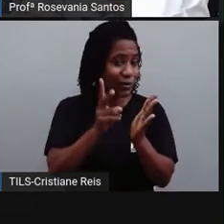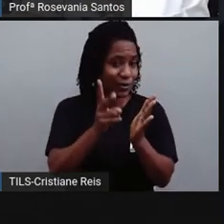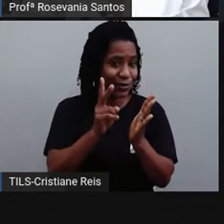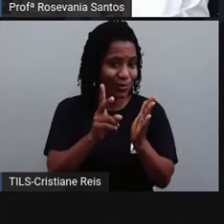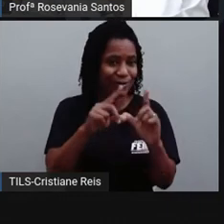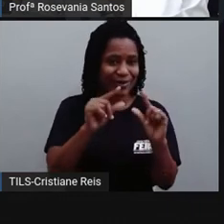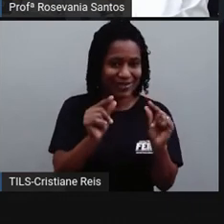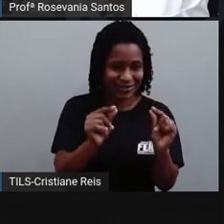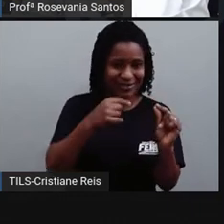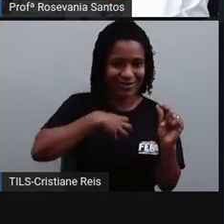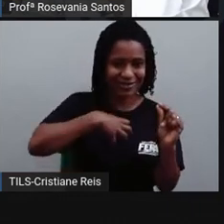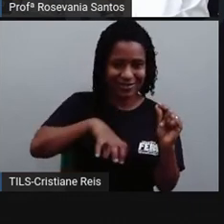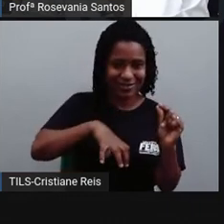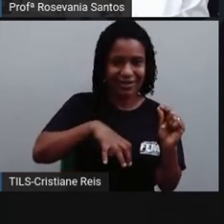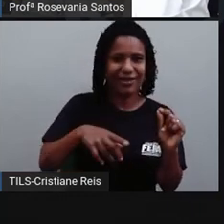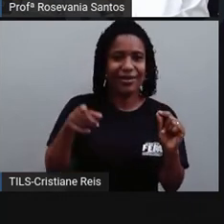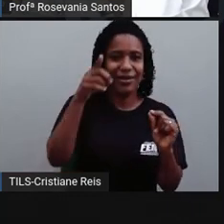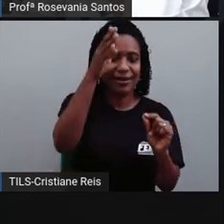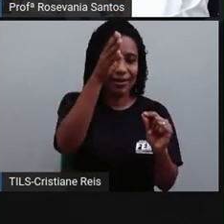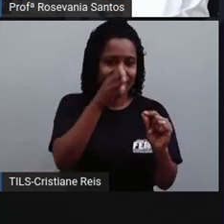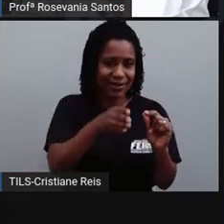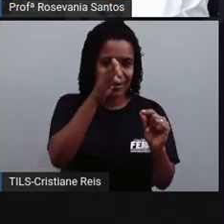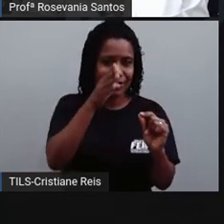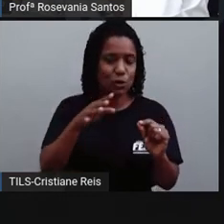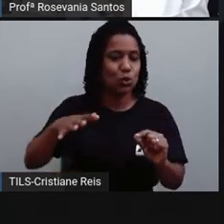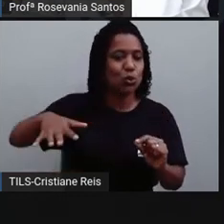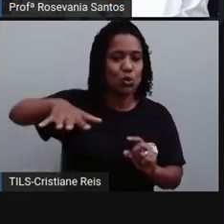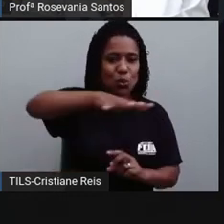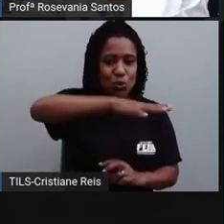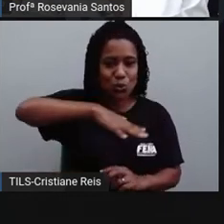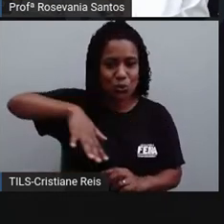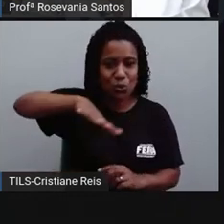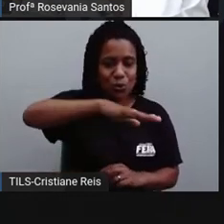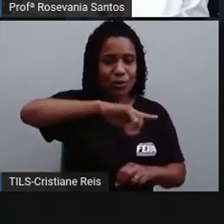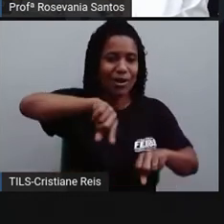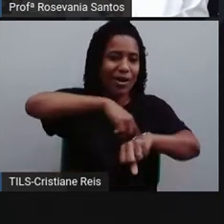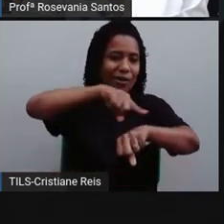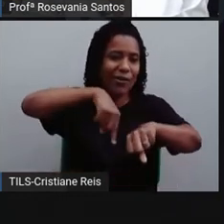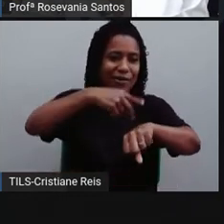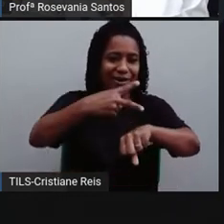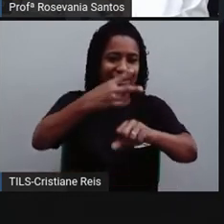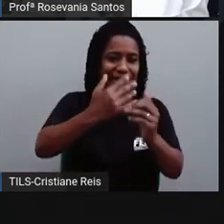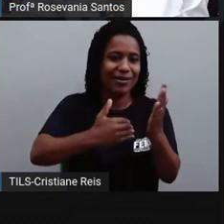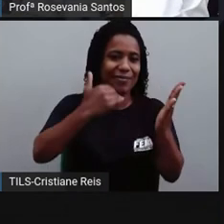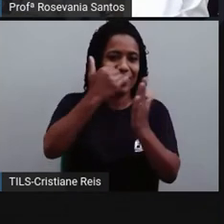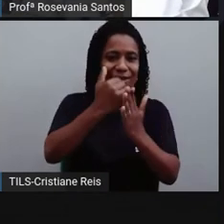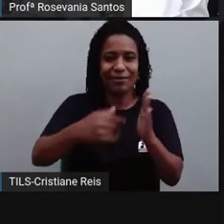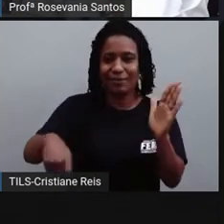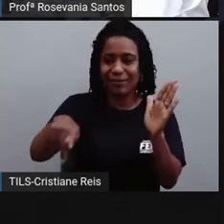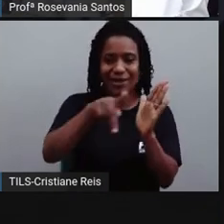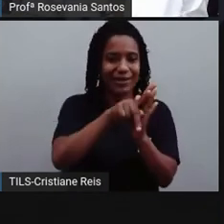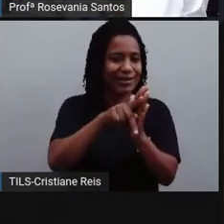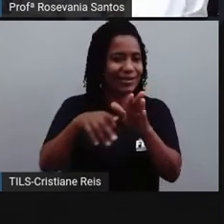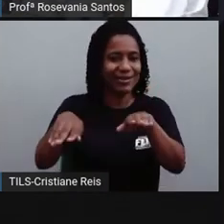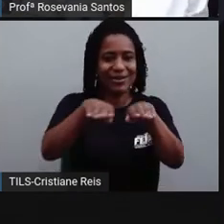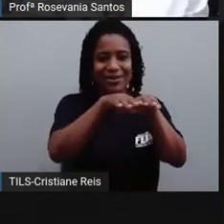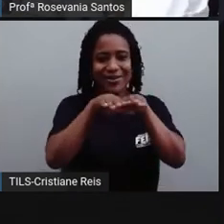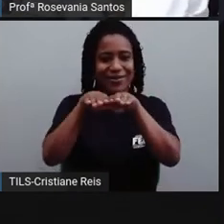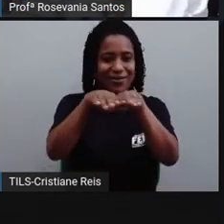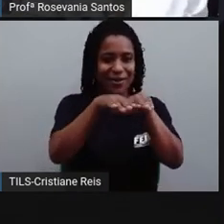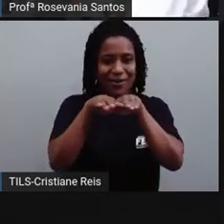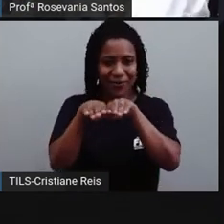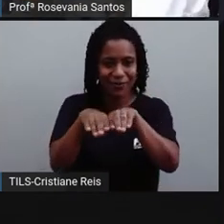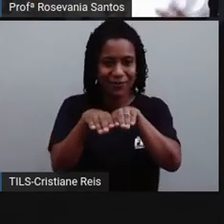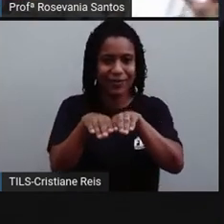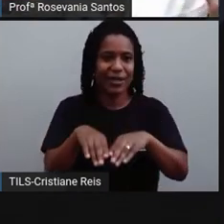esse pedaço todinho aqui, que dividia também até o Pará, em duas horas diferentes, ficou pertencendo todinho ao mesmo fuso horário. Mas